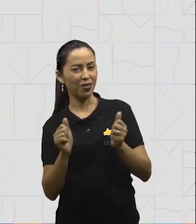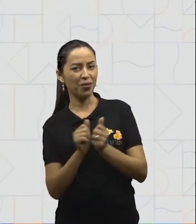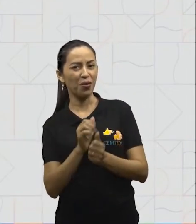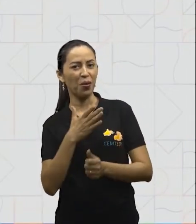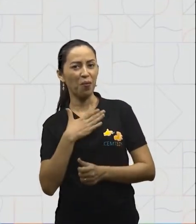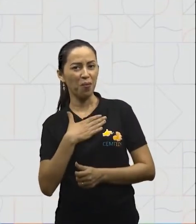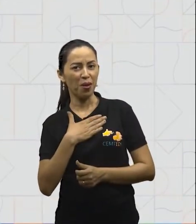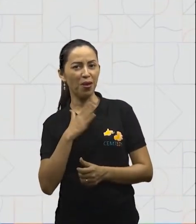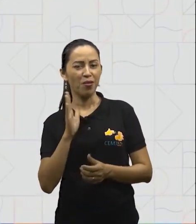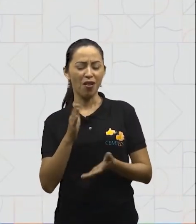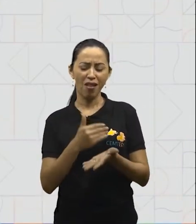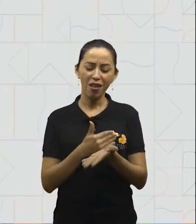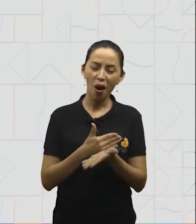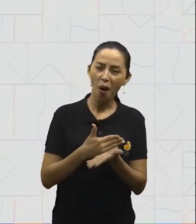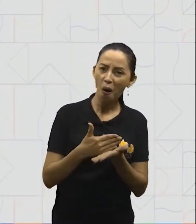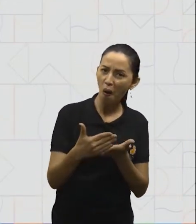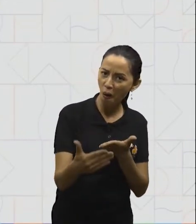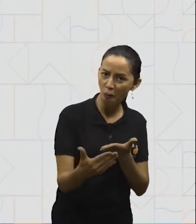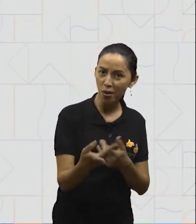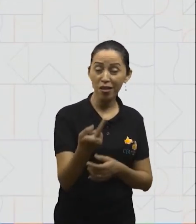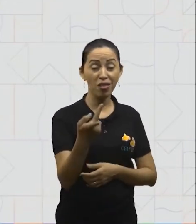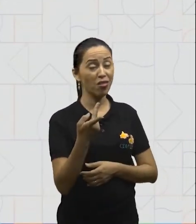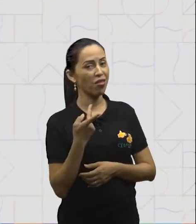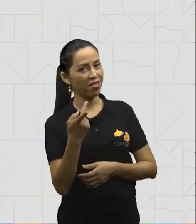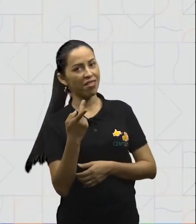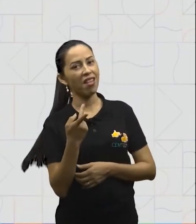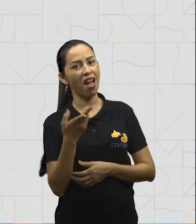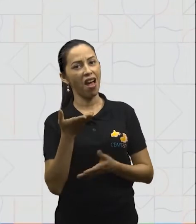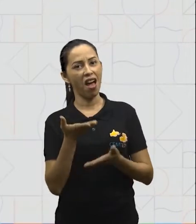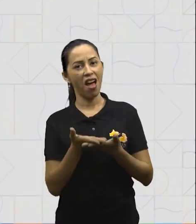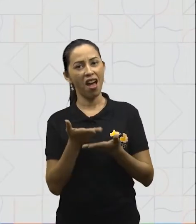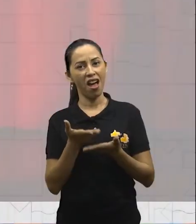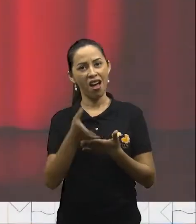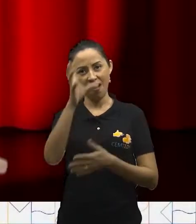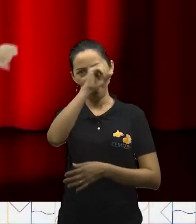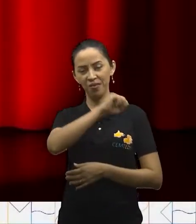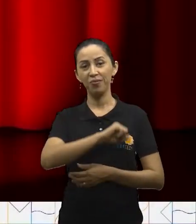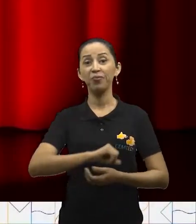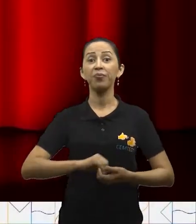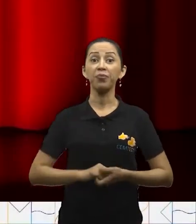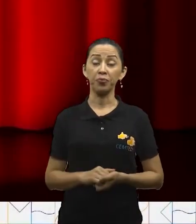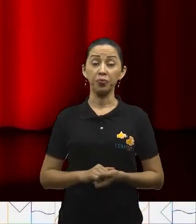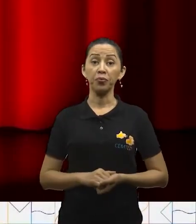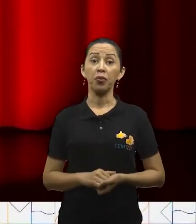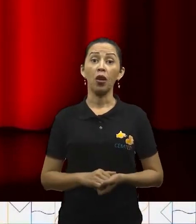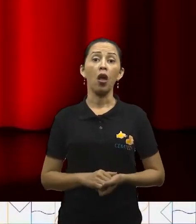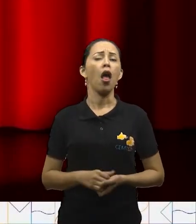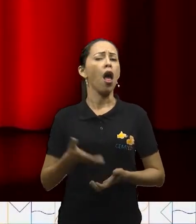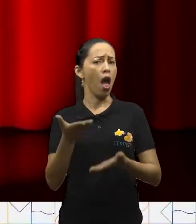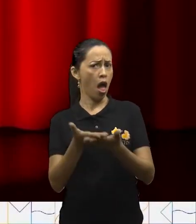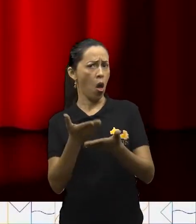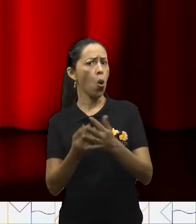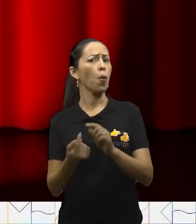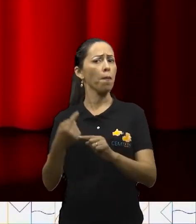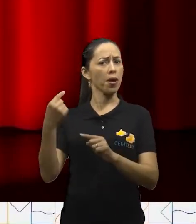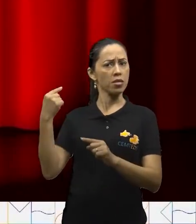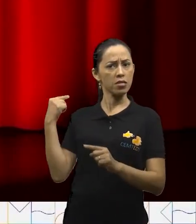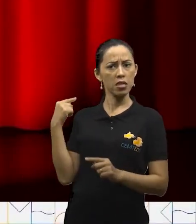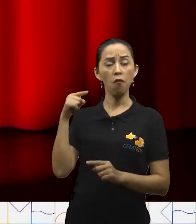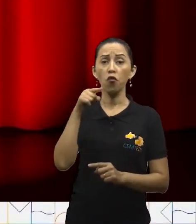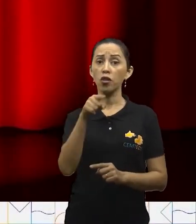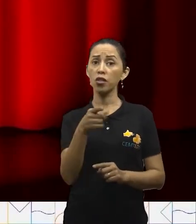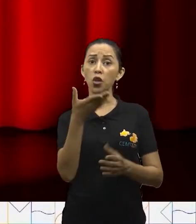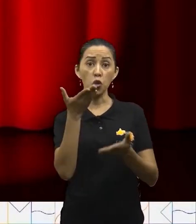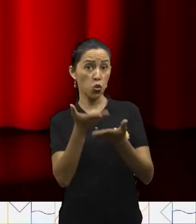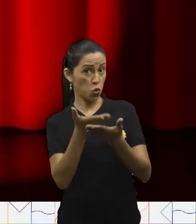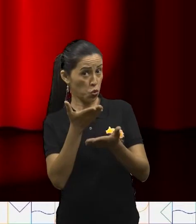começando a minha, a sua, a nossa hora de aprender! Nas aulas anteriores você estudou que